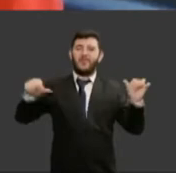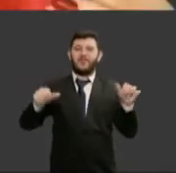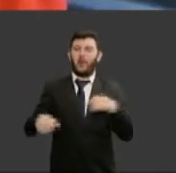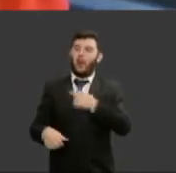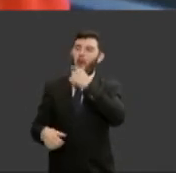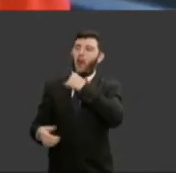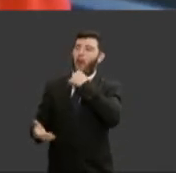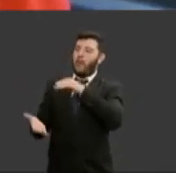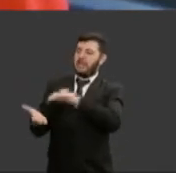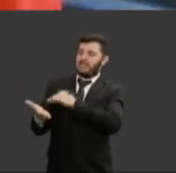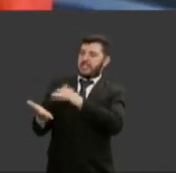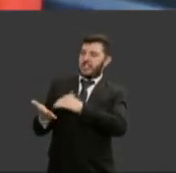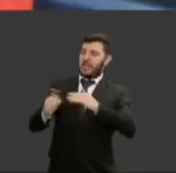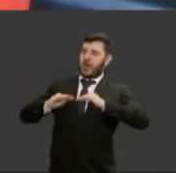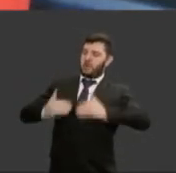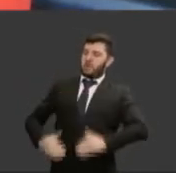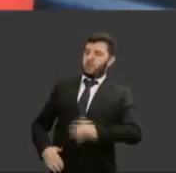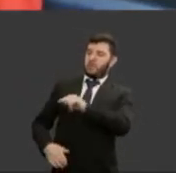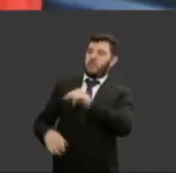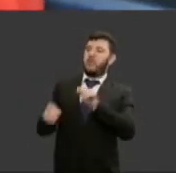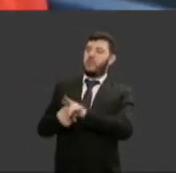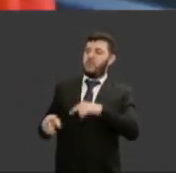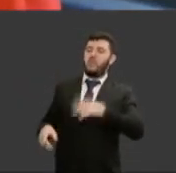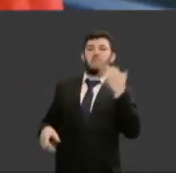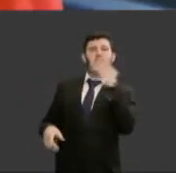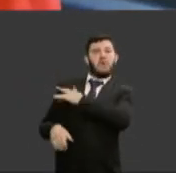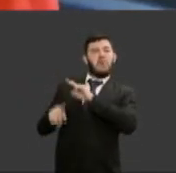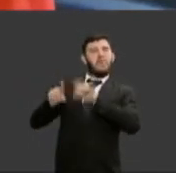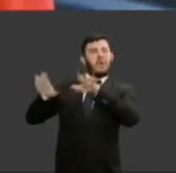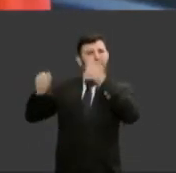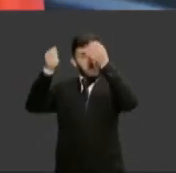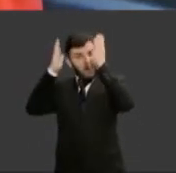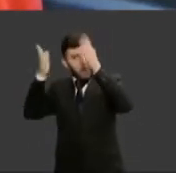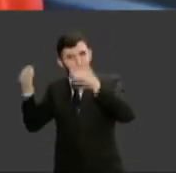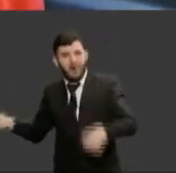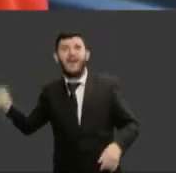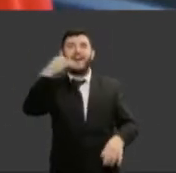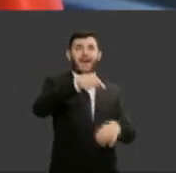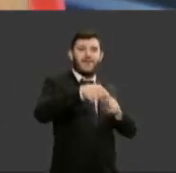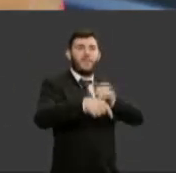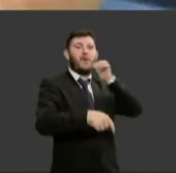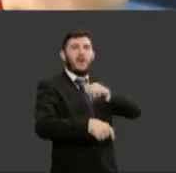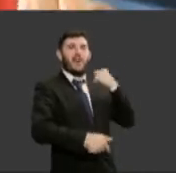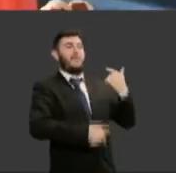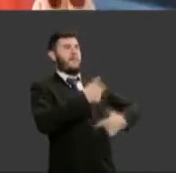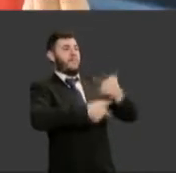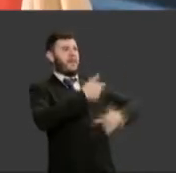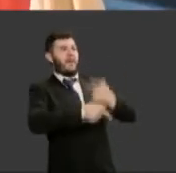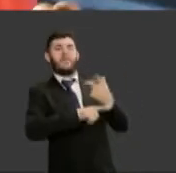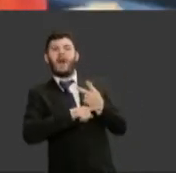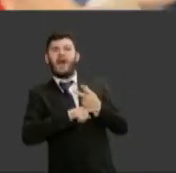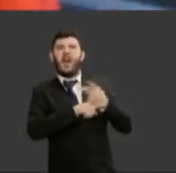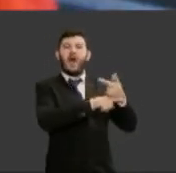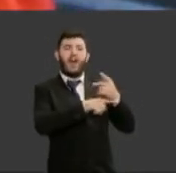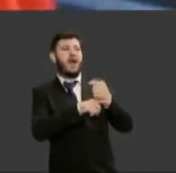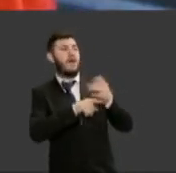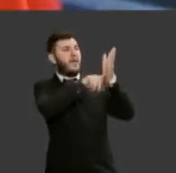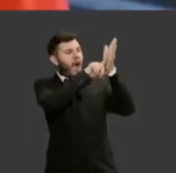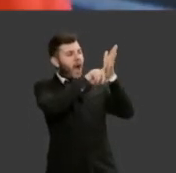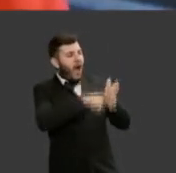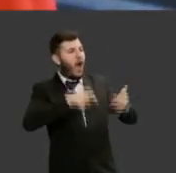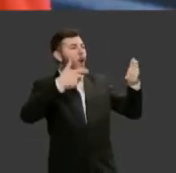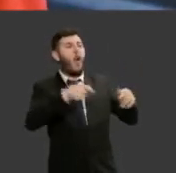secretário gostosão e burro qual o problema disso afinal de contas essas características não são